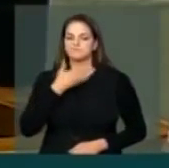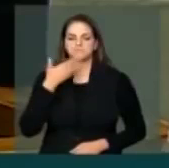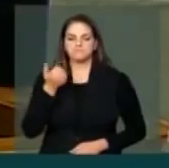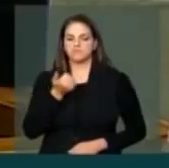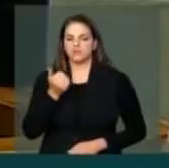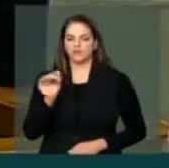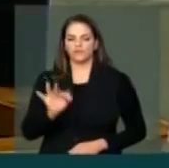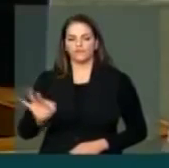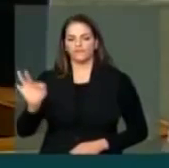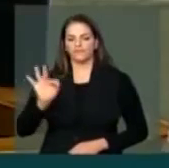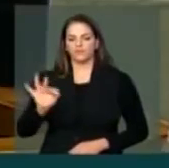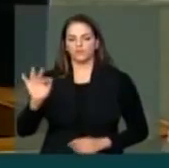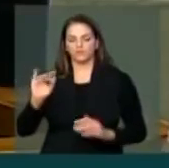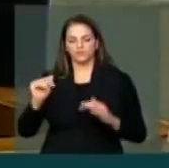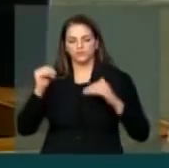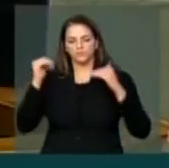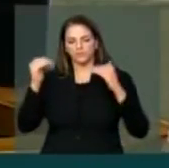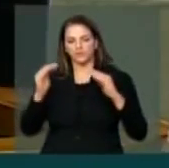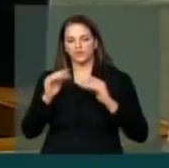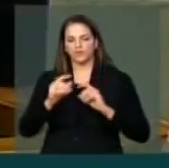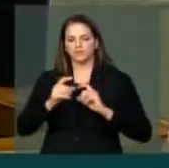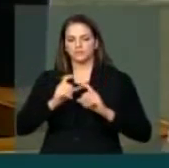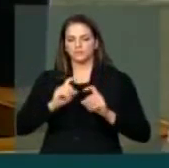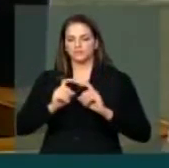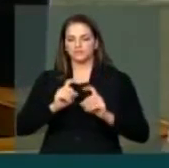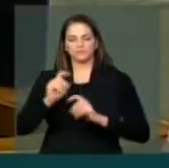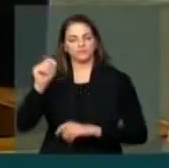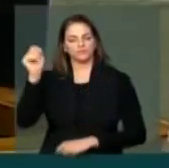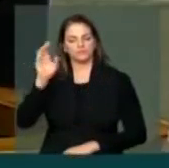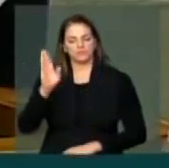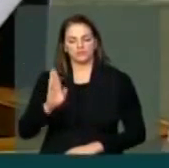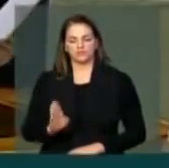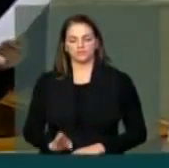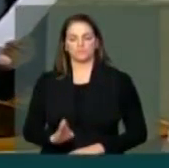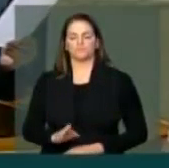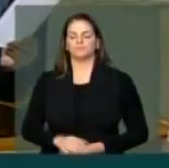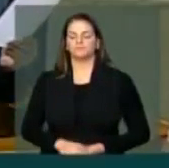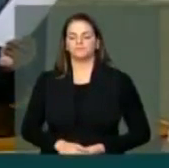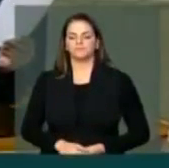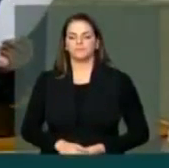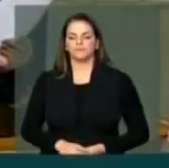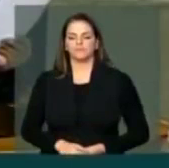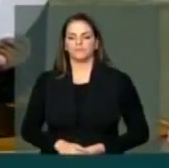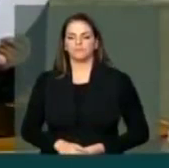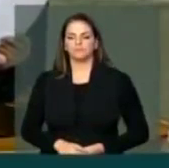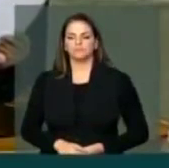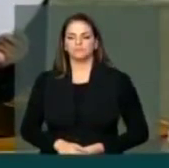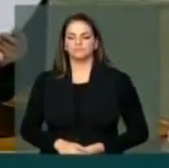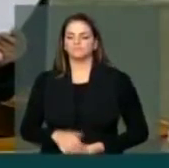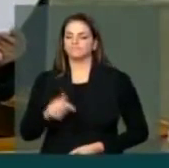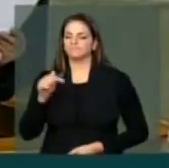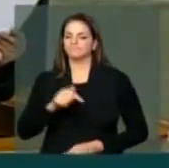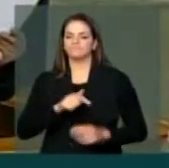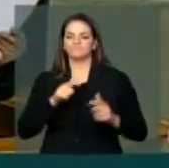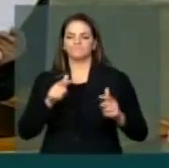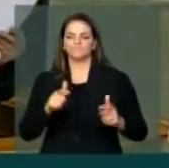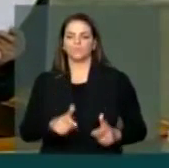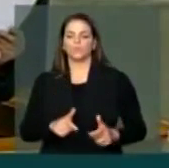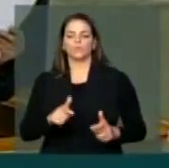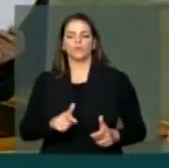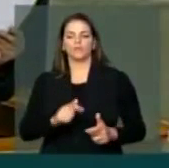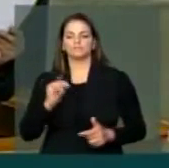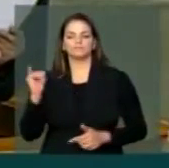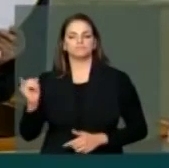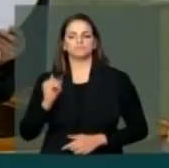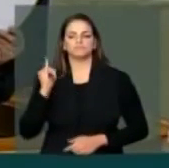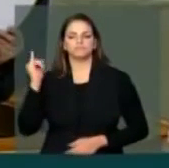faculdades superior de administração do país. É, sem dúvida nenhuma, uma referência para o Brasil inteiro. A